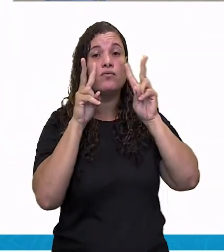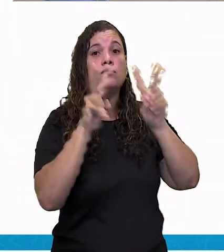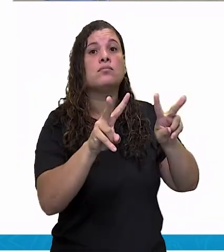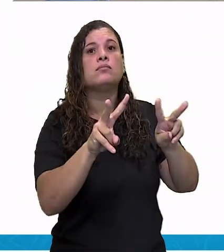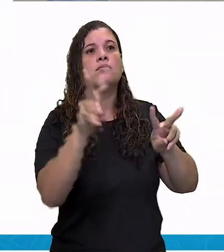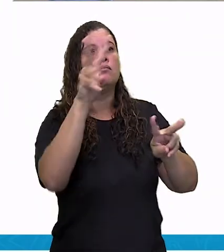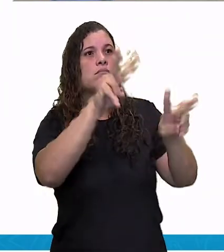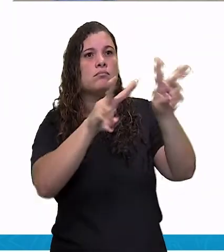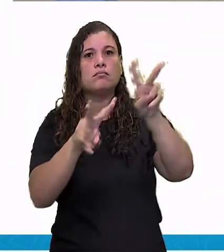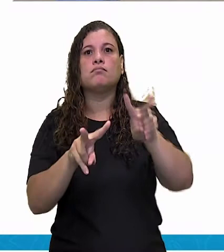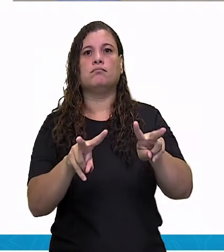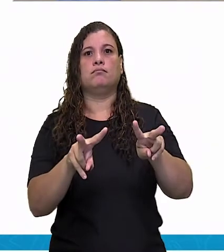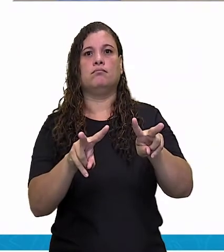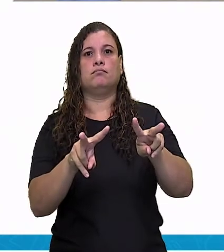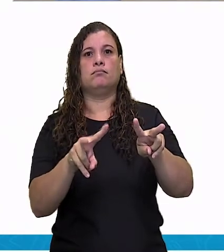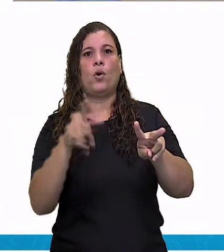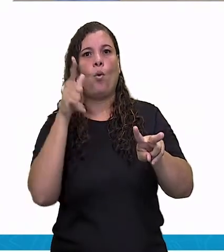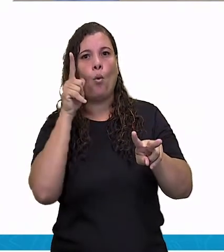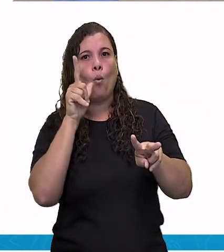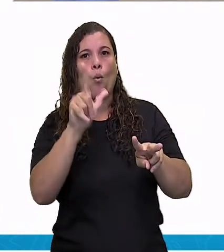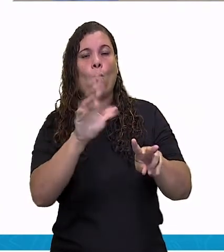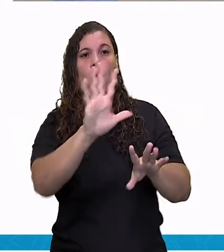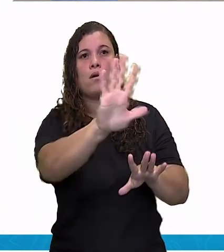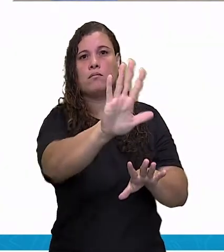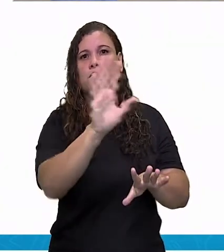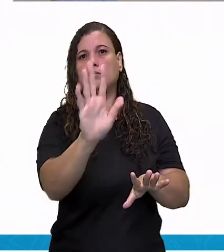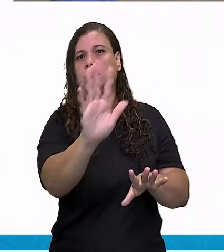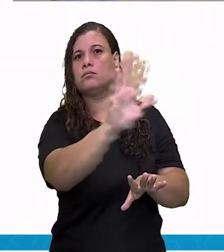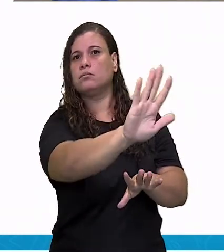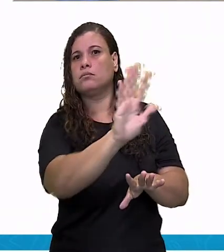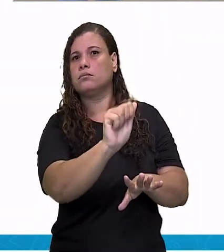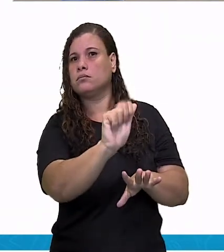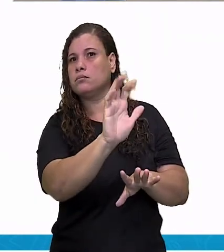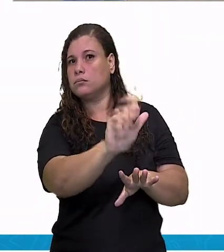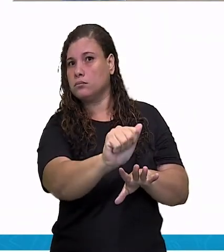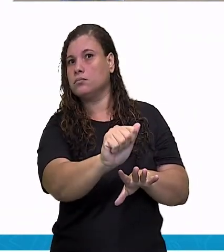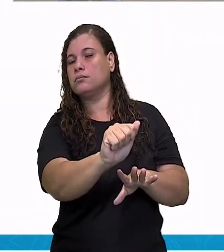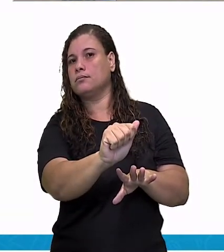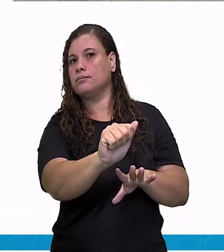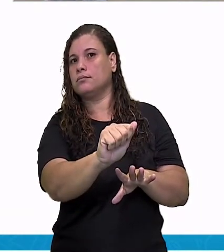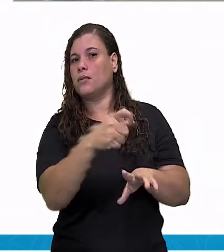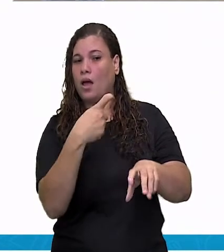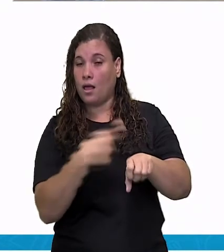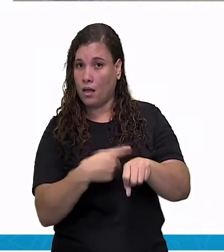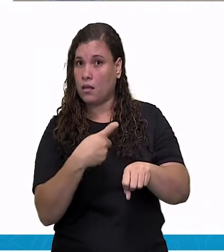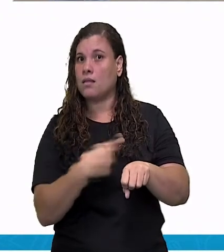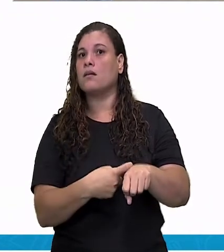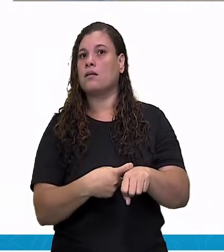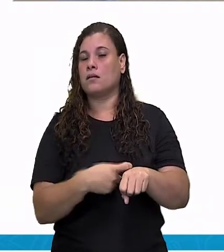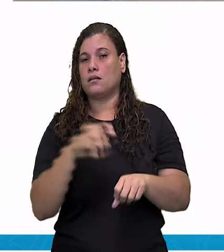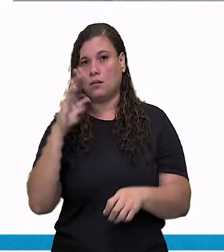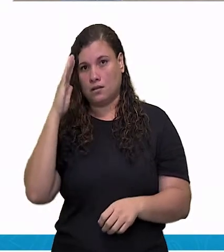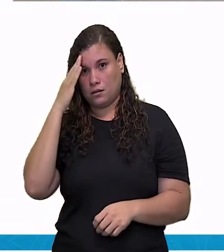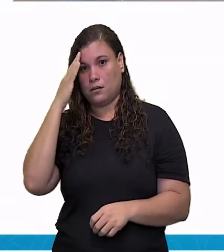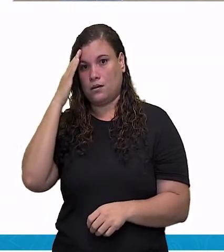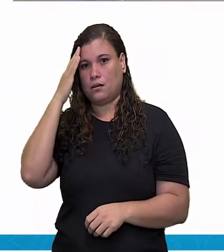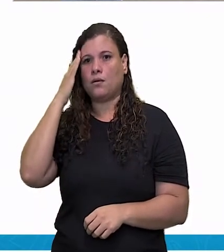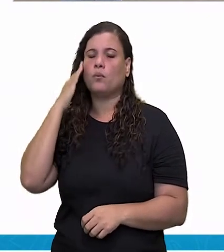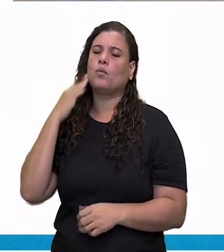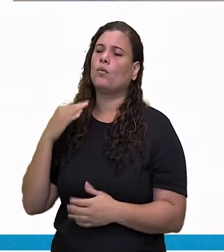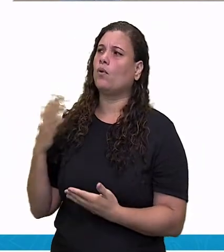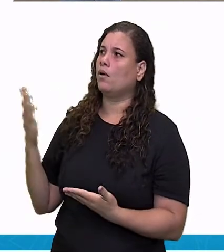eles vão determinar como patrimônio histórico a vila. Eu queria falar um pouquinho sobre isso,